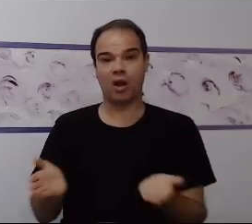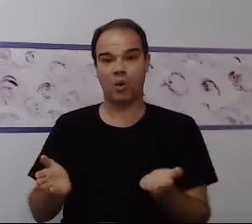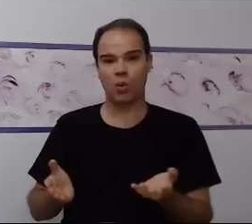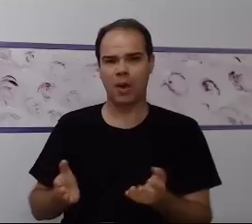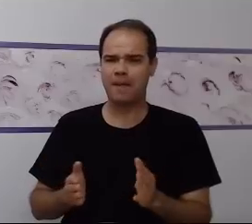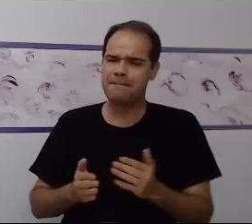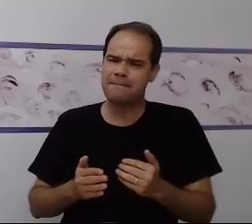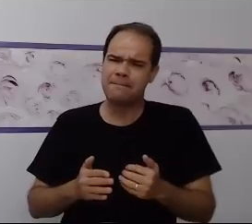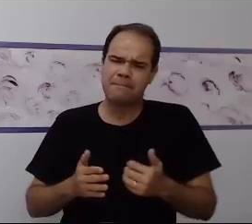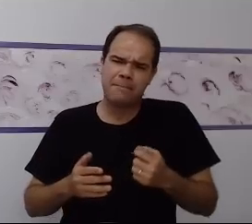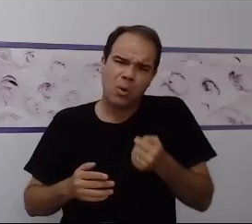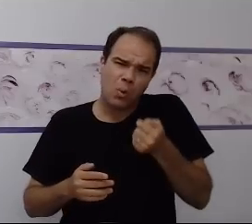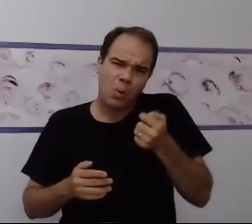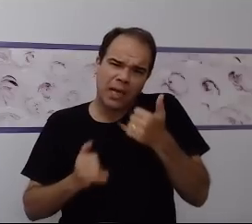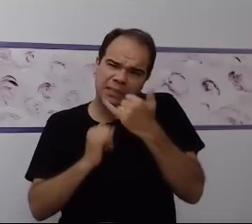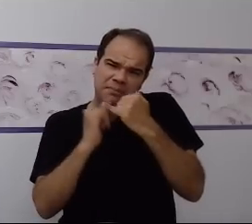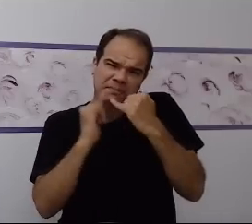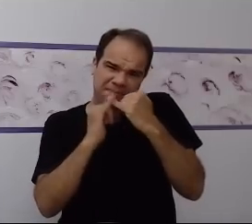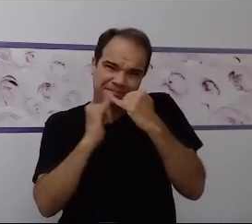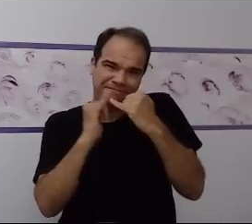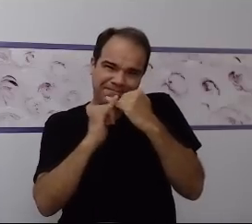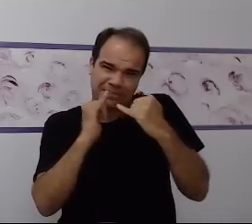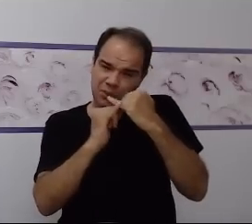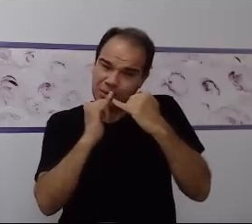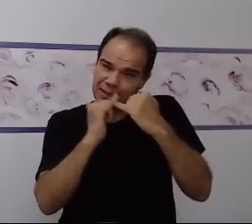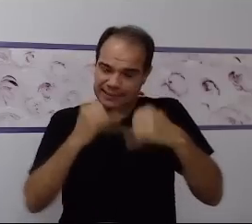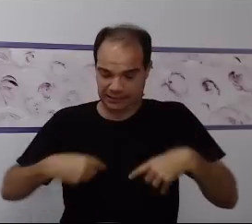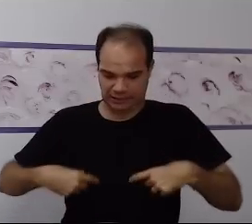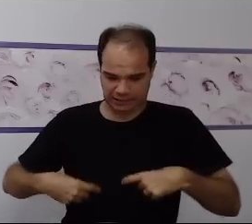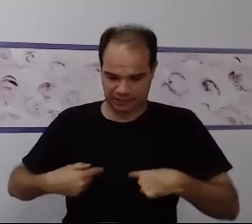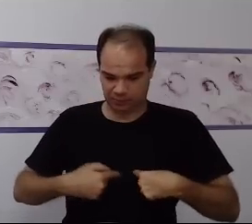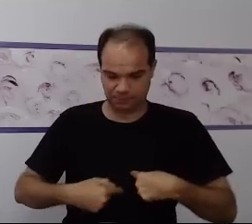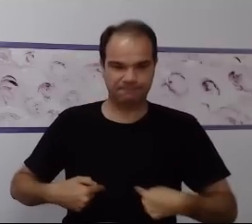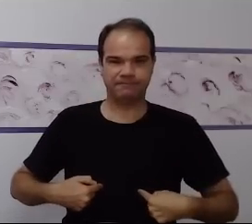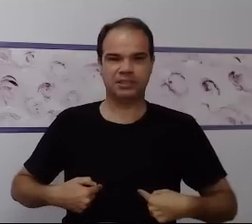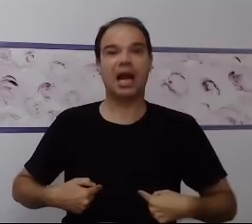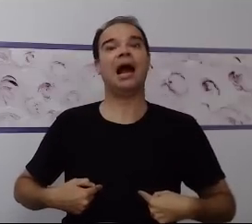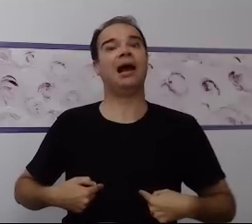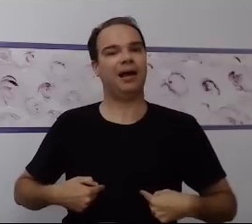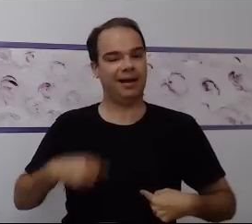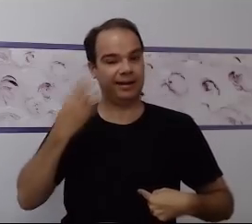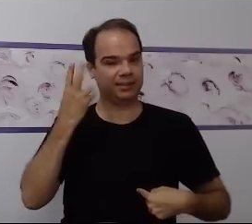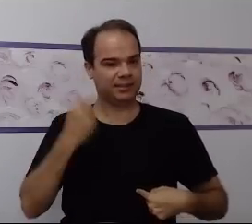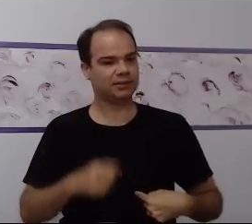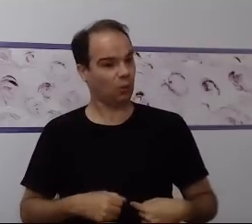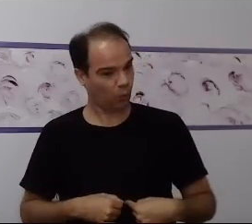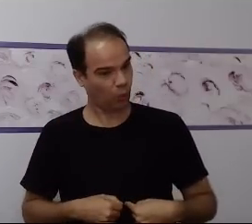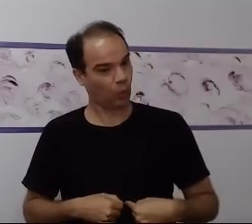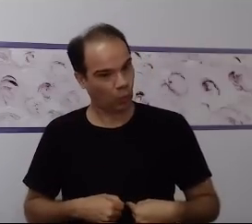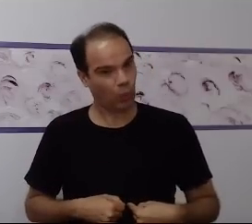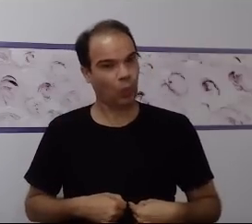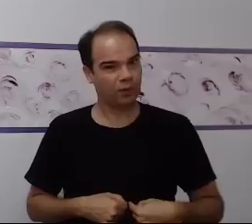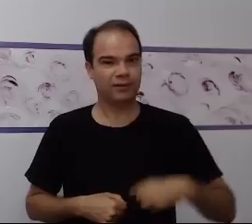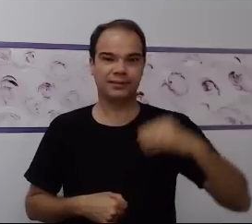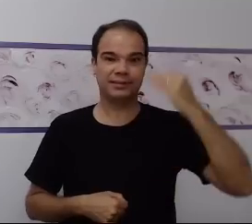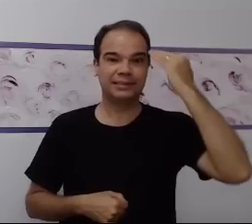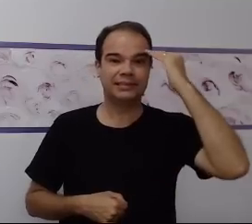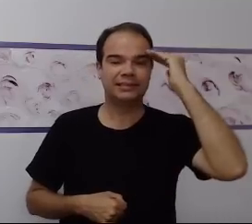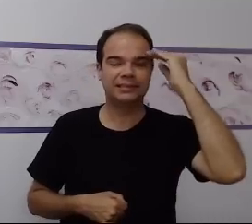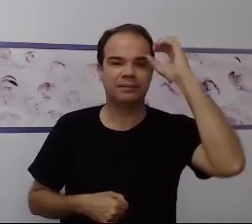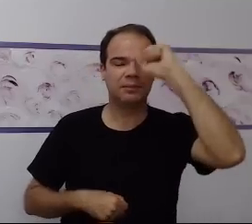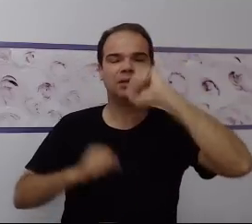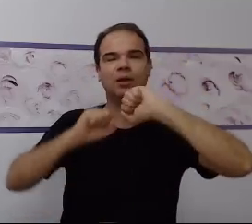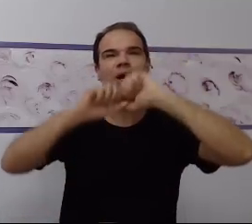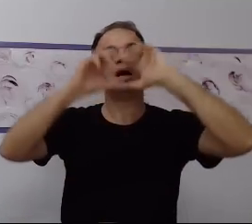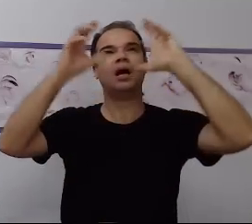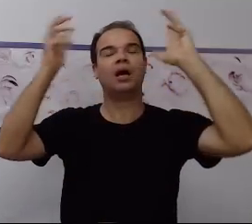mais próximo possível daquilo que realmente é. E aí sim, eu tenho um nível de compreensão e de assimilação muito